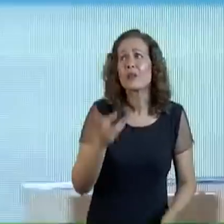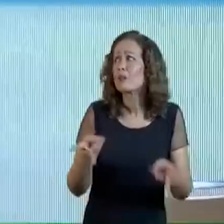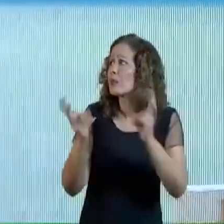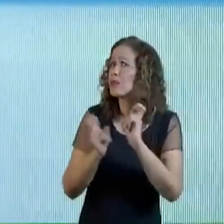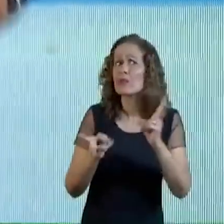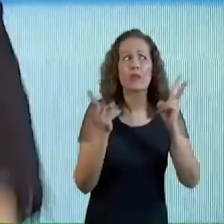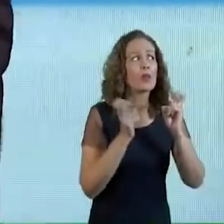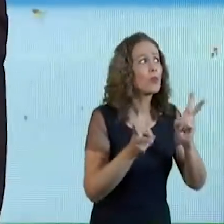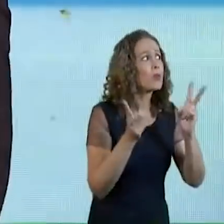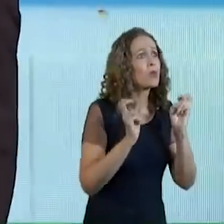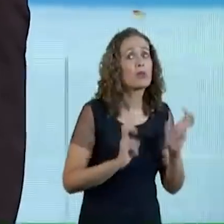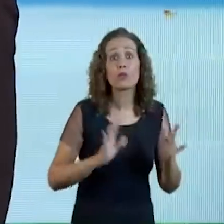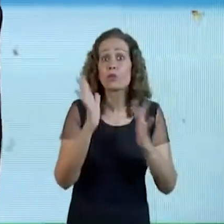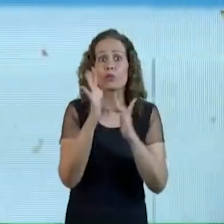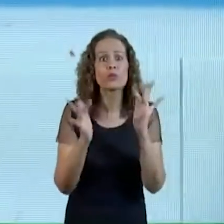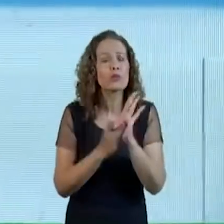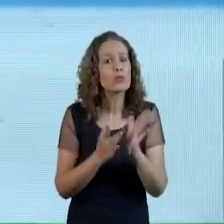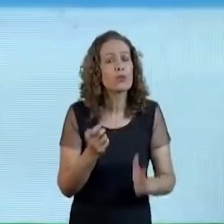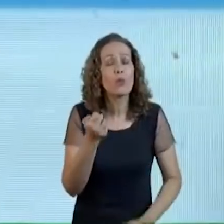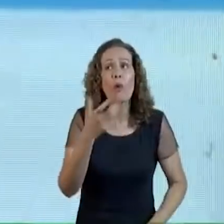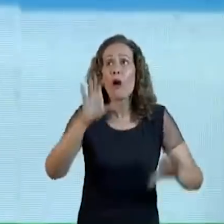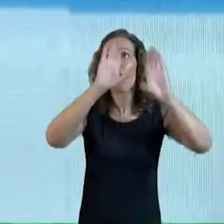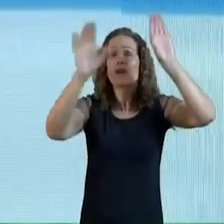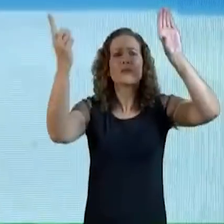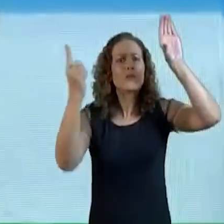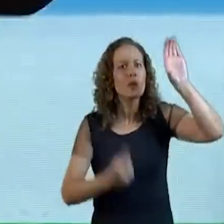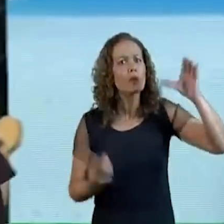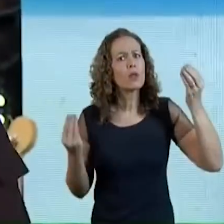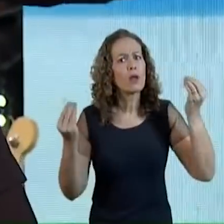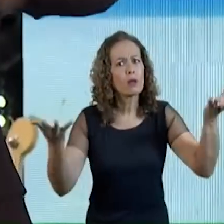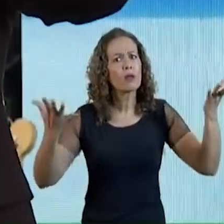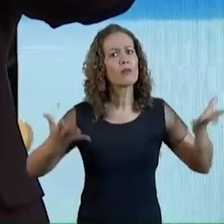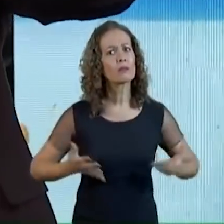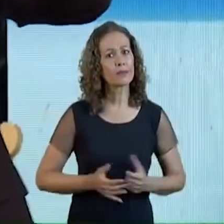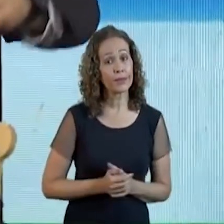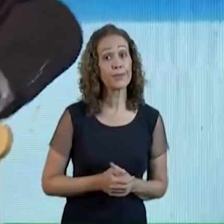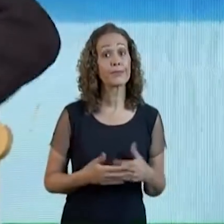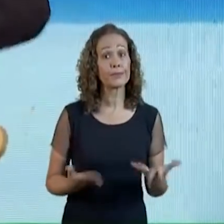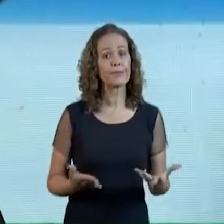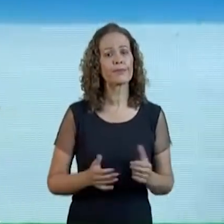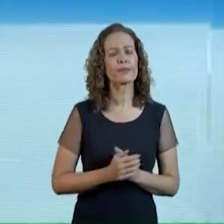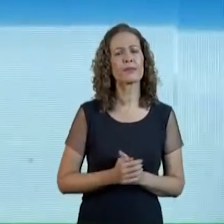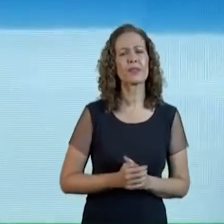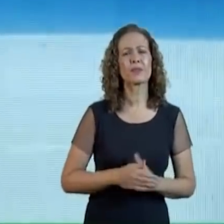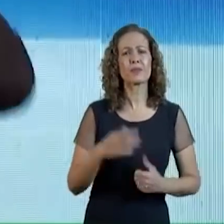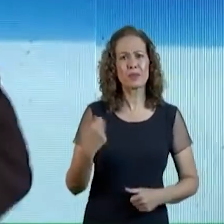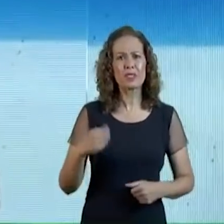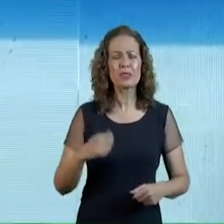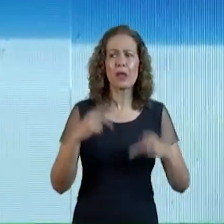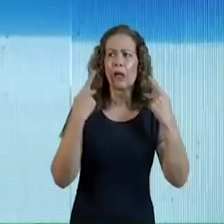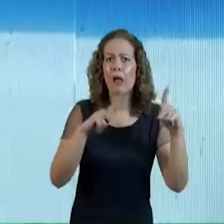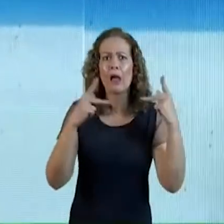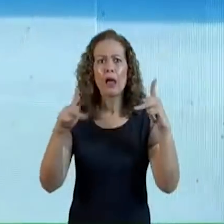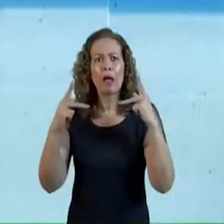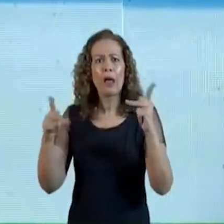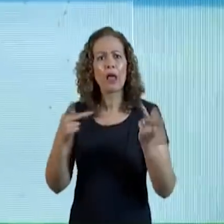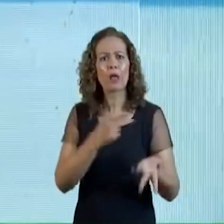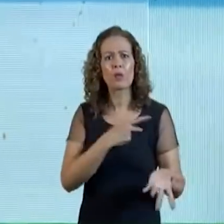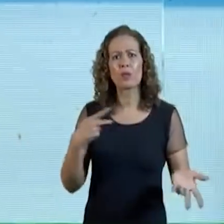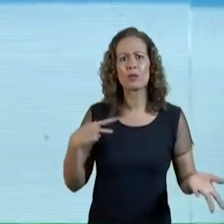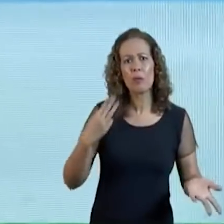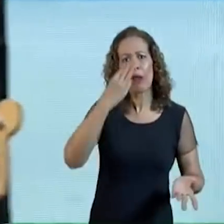intensificados Não precisa de ouvir Carlos Duarte Márcio Valadão Lucinho Só ouvir o pastor William Bonner